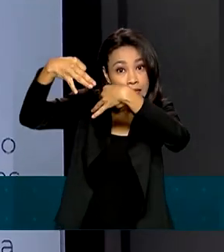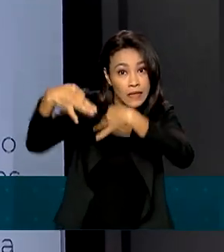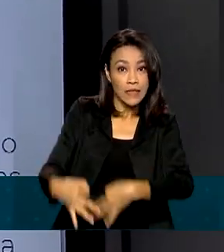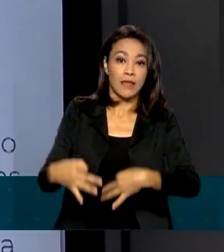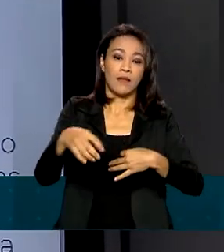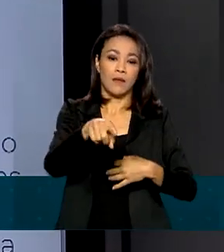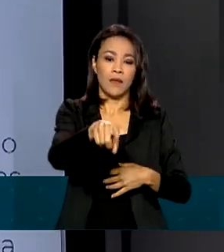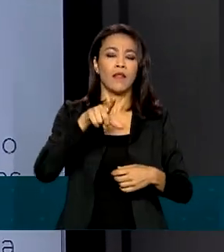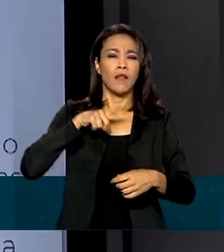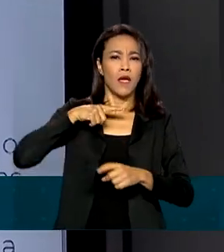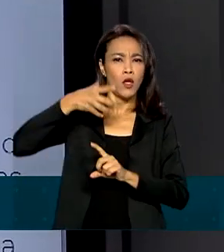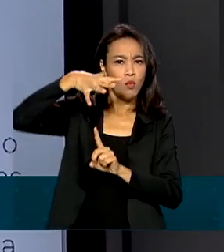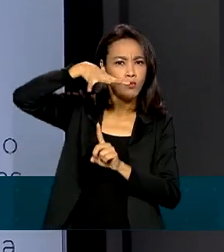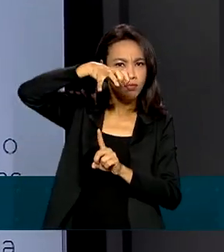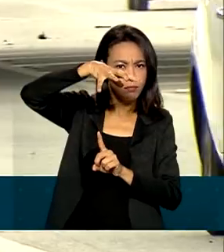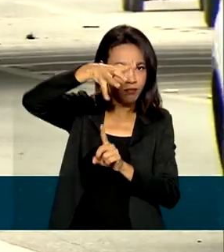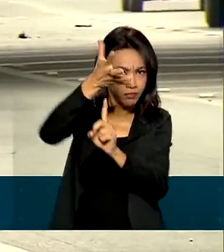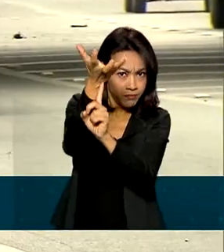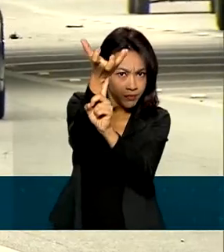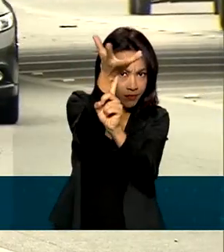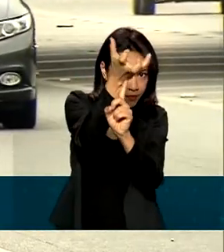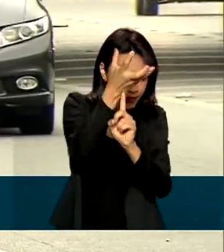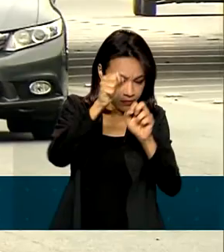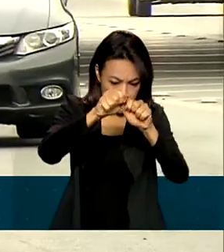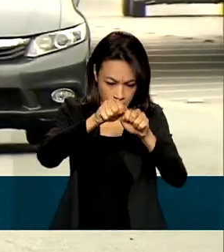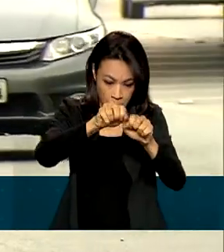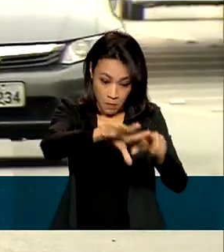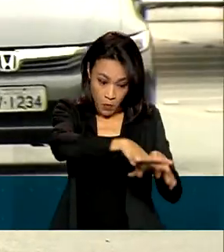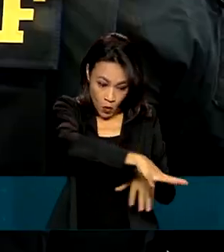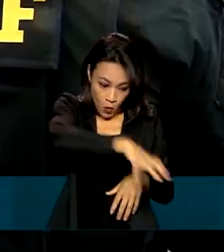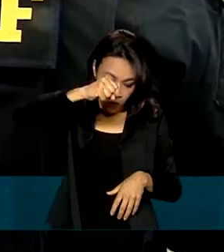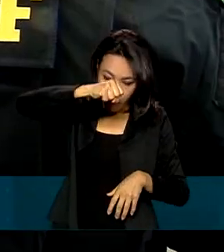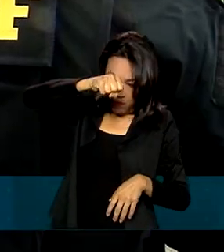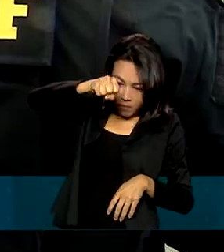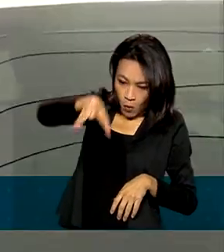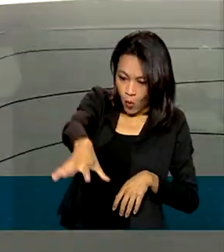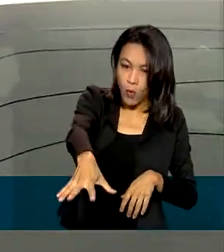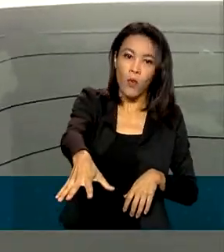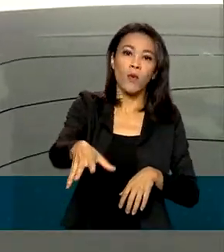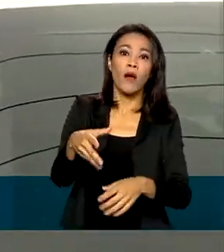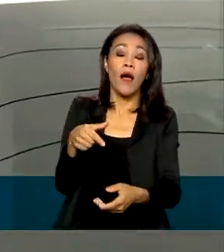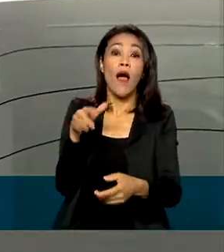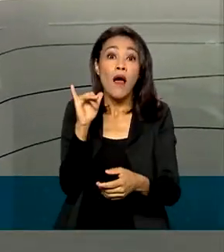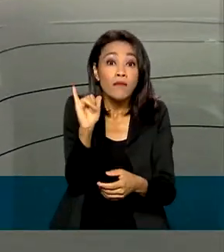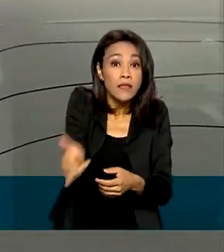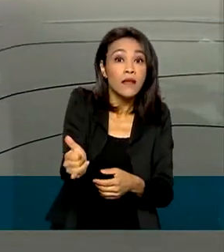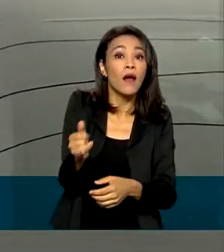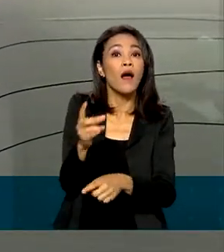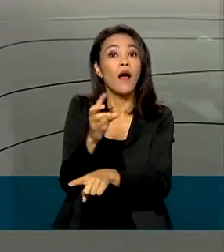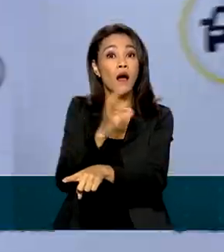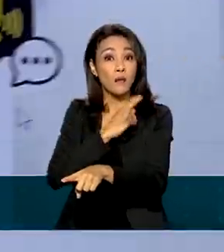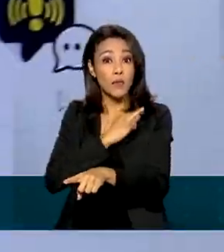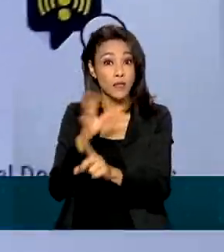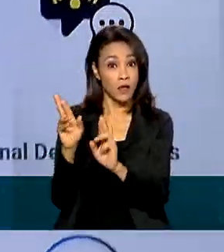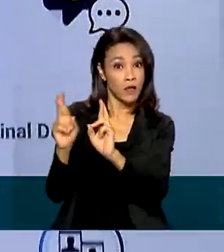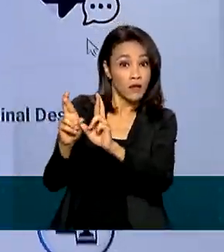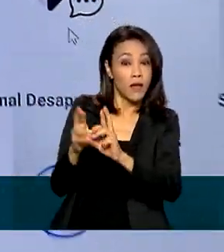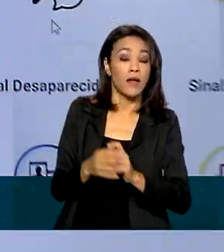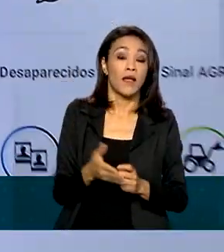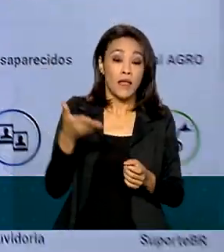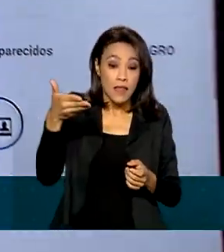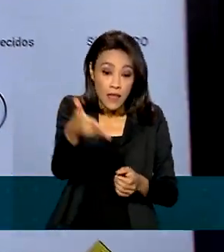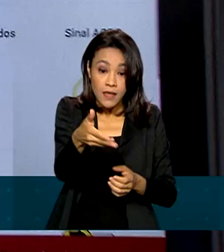satélite ligado ao pedido de socorro é o que vai garantir a rapidez no atendimento e auxiliar no trabalho da polícia. Pelo